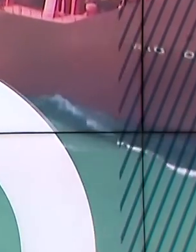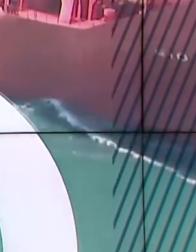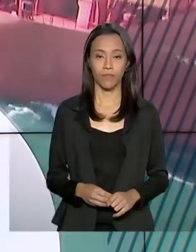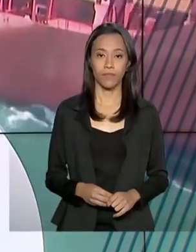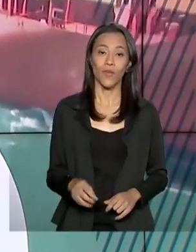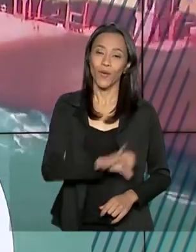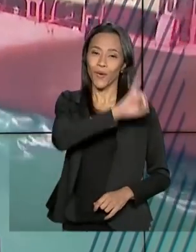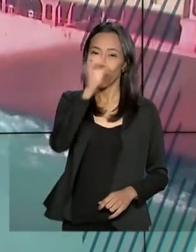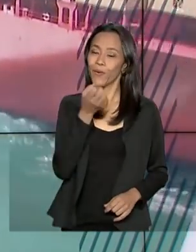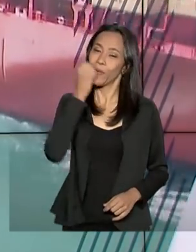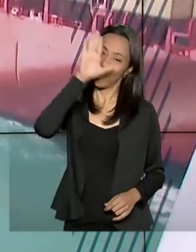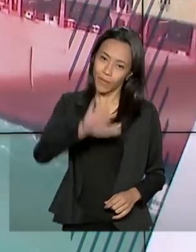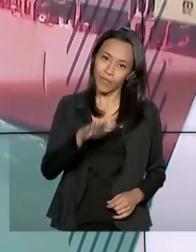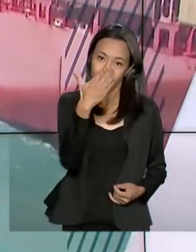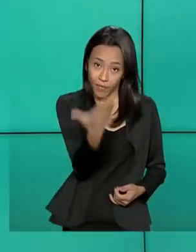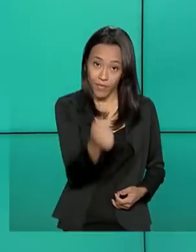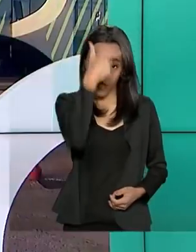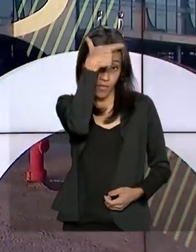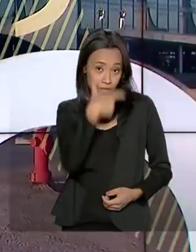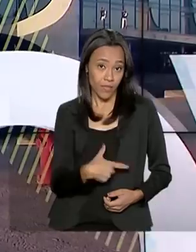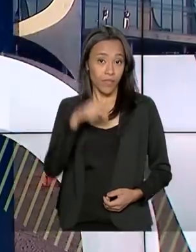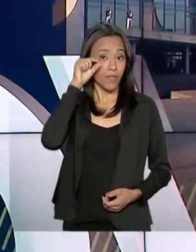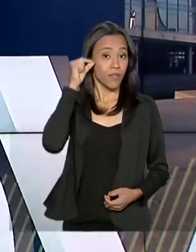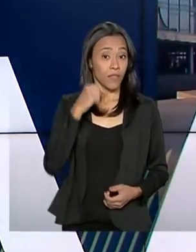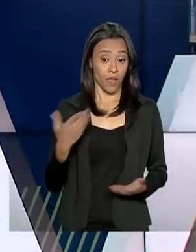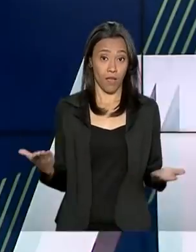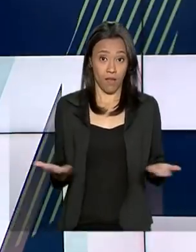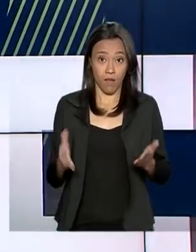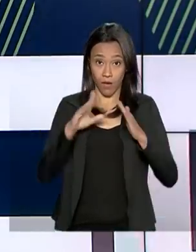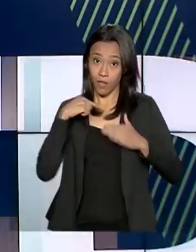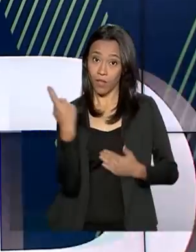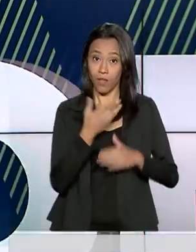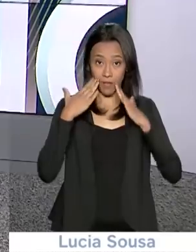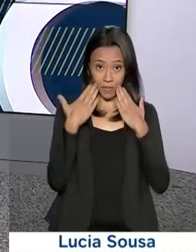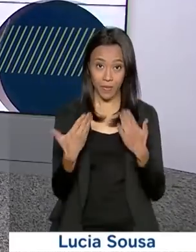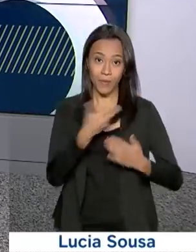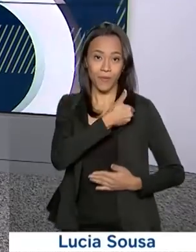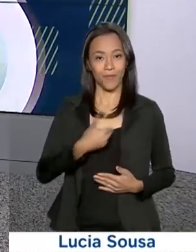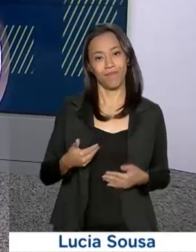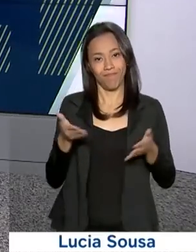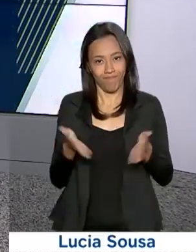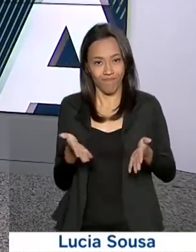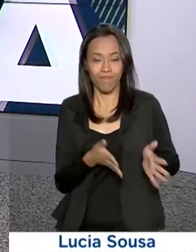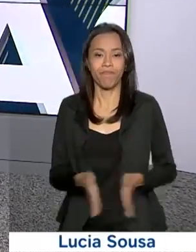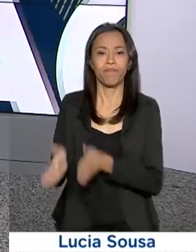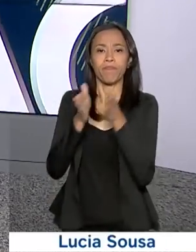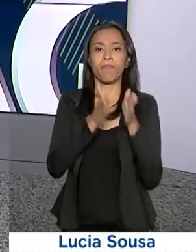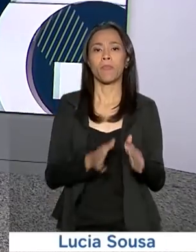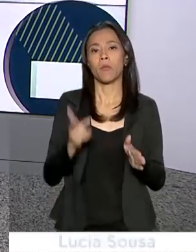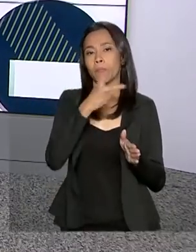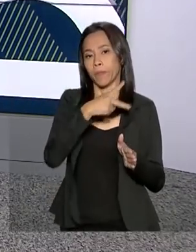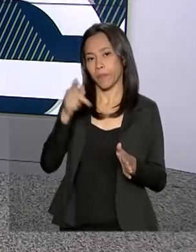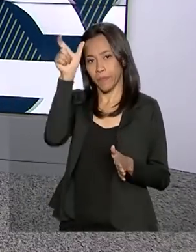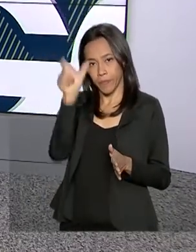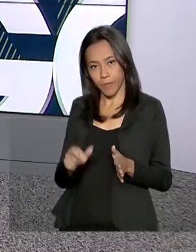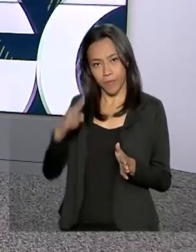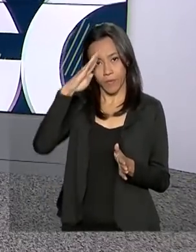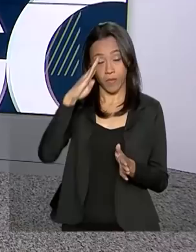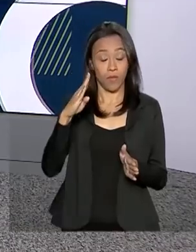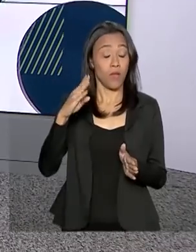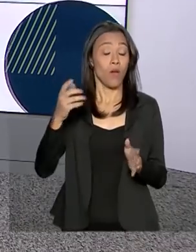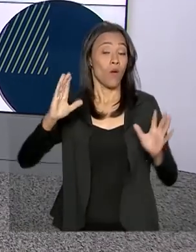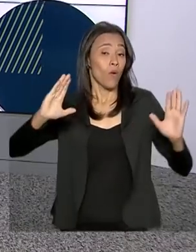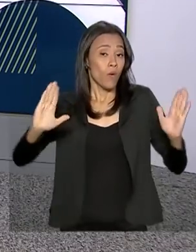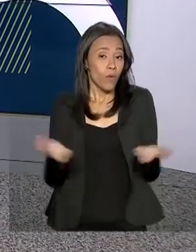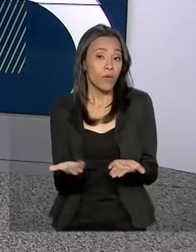Olá, boa tarde para você. Eu sou Roberto Camargo e está no ar o governo agora. O presidente Bolsonaro se reuniu hoje pela